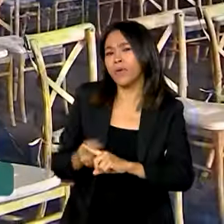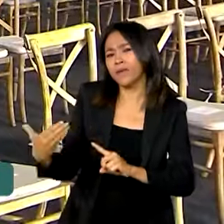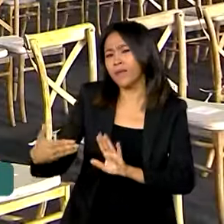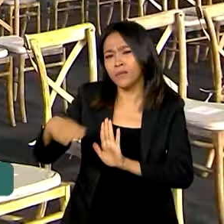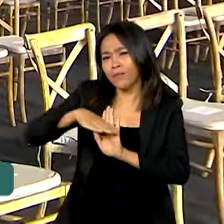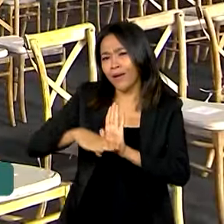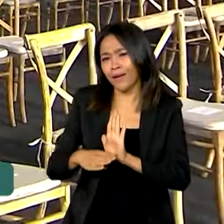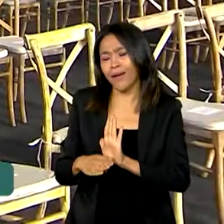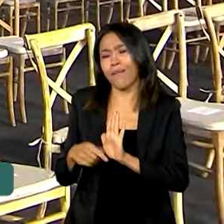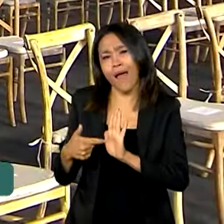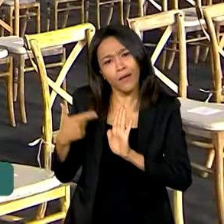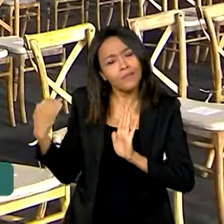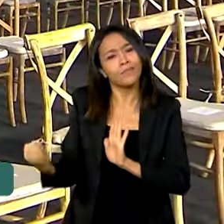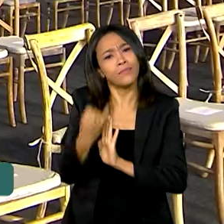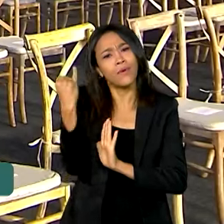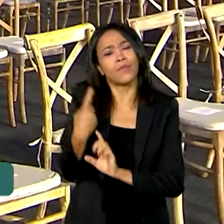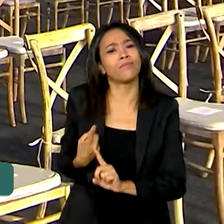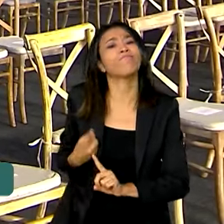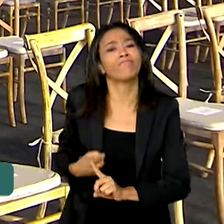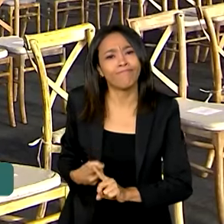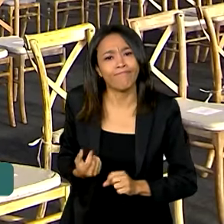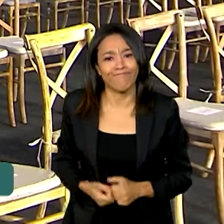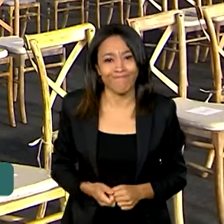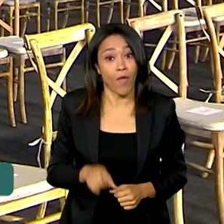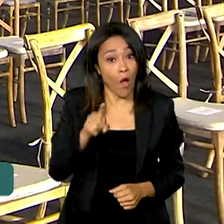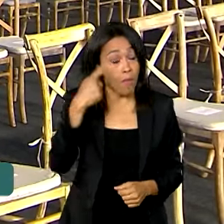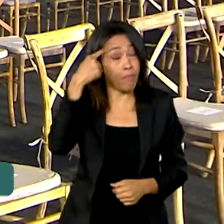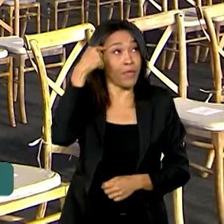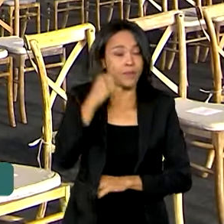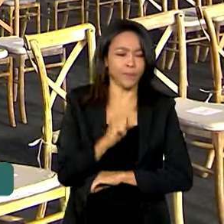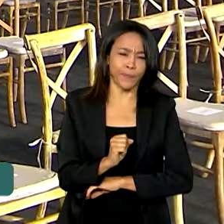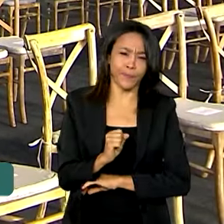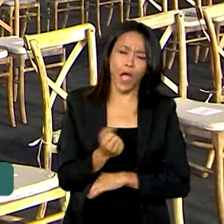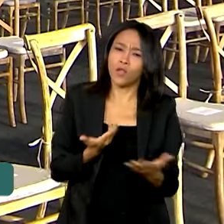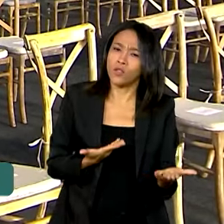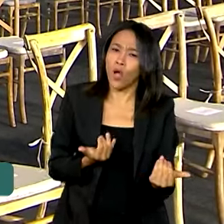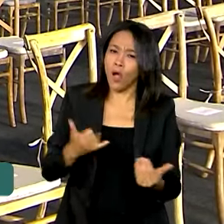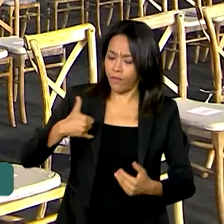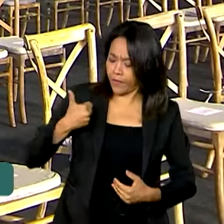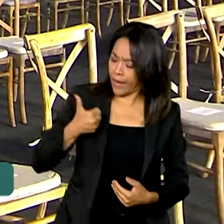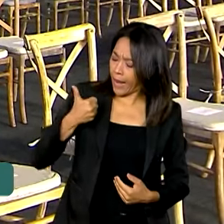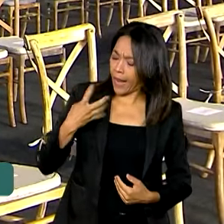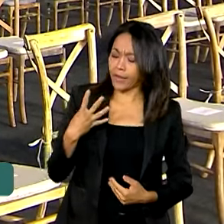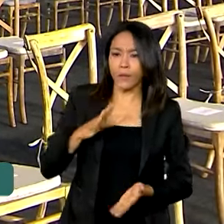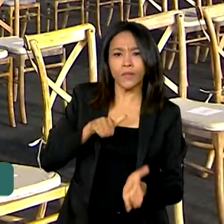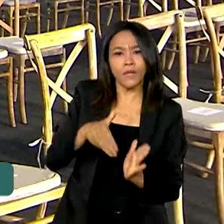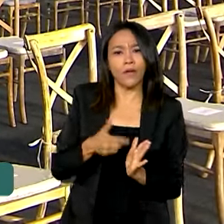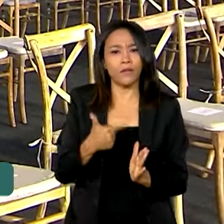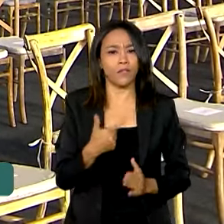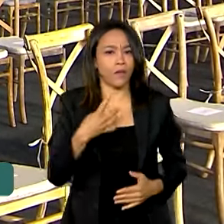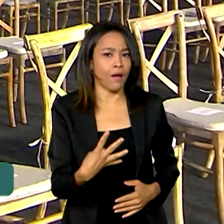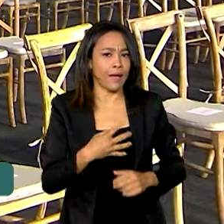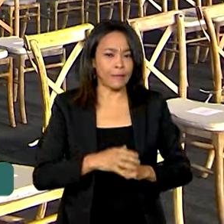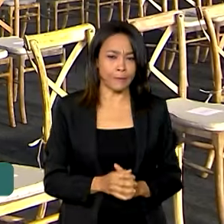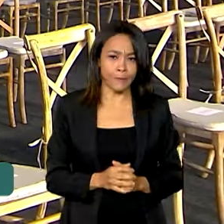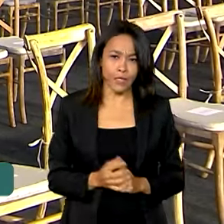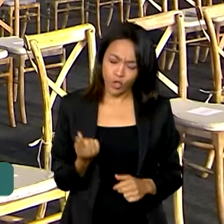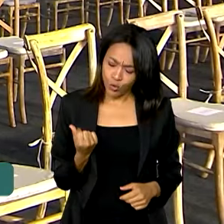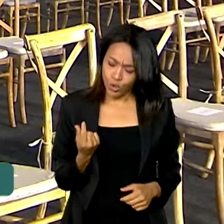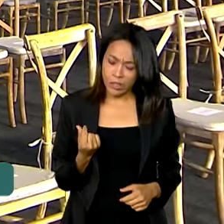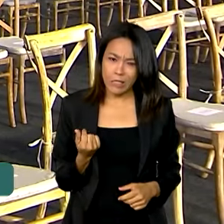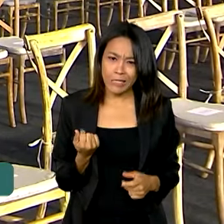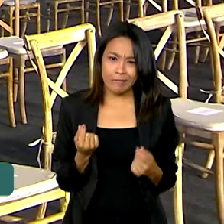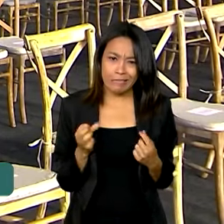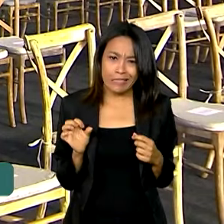Vanessa, é tão importante? Imagina aí um jovem de 14 a 24 anos que tem uma situação financeira